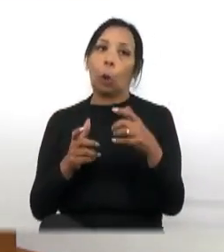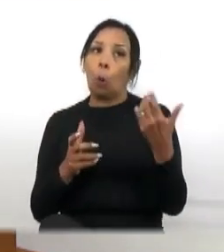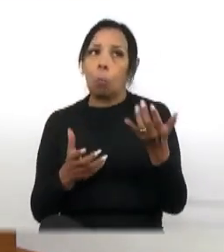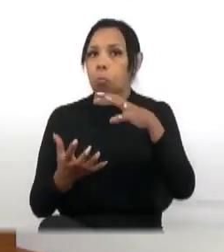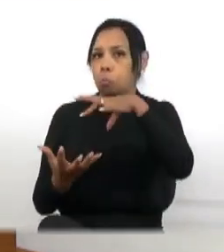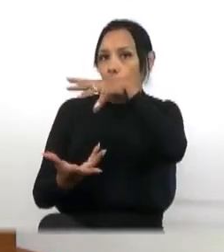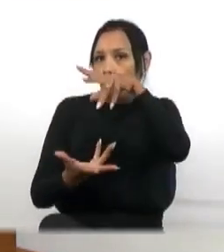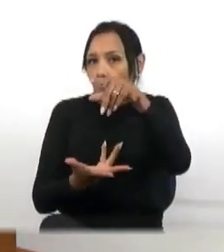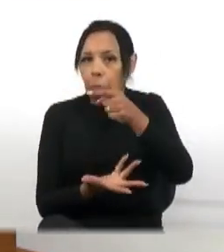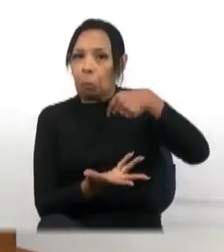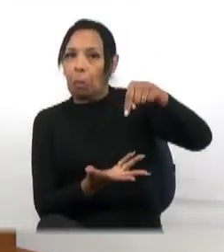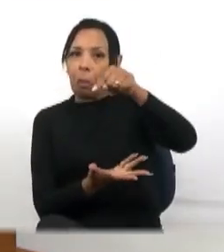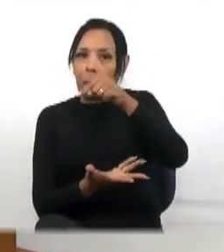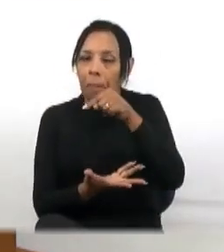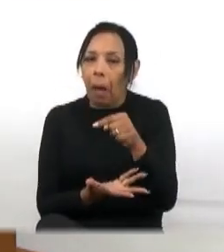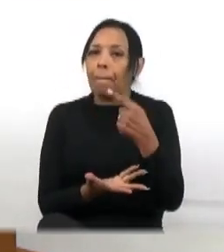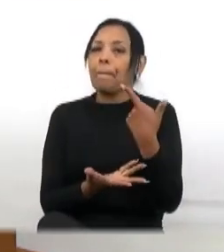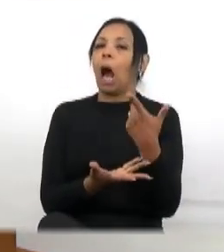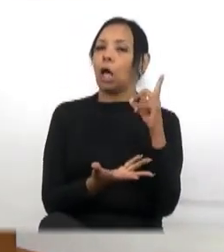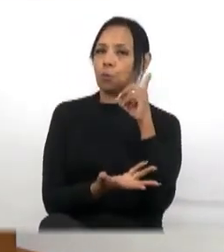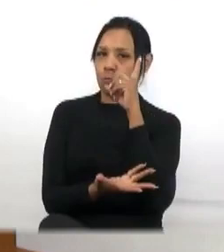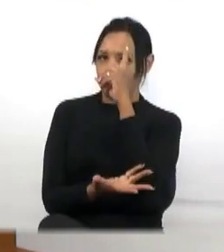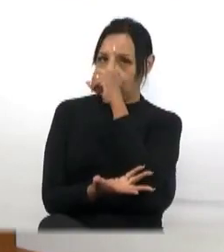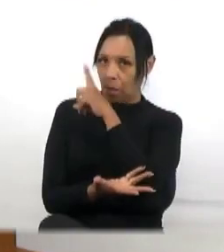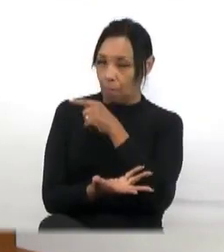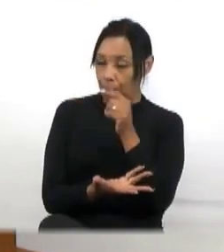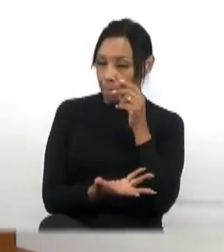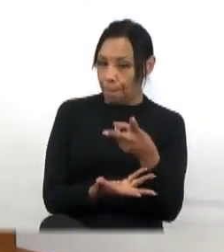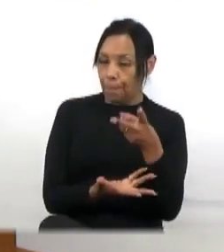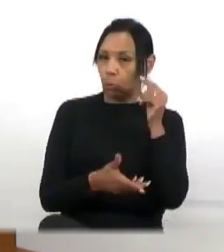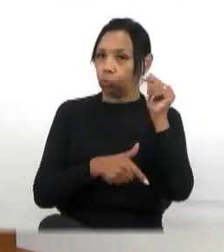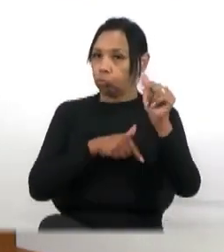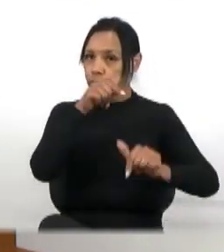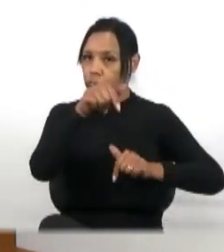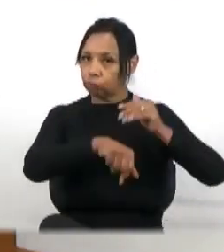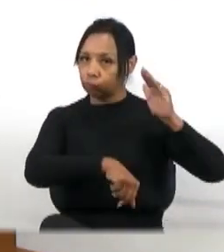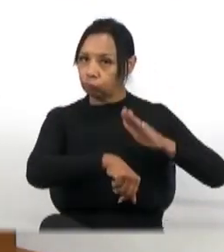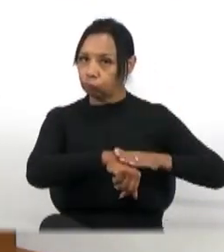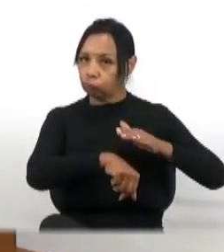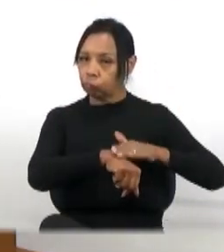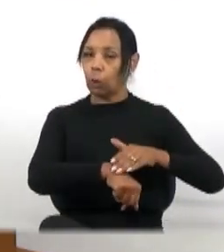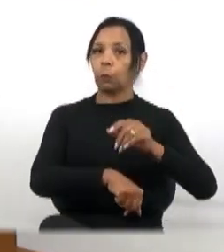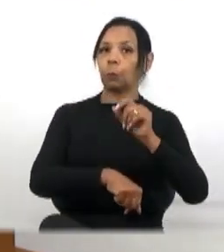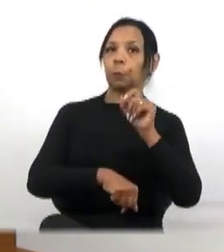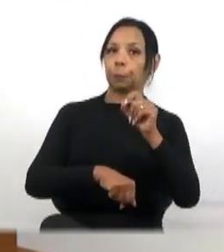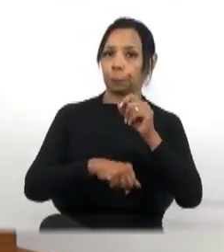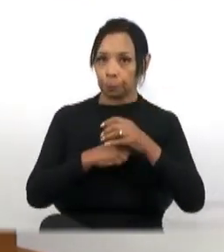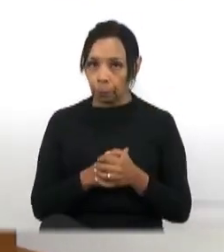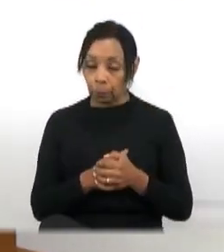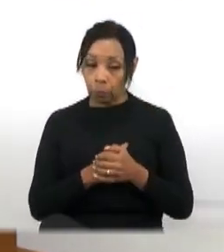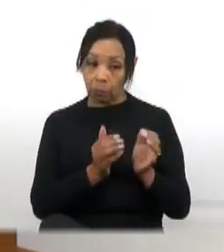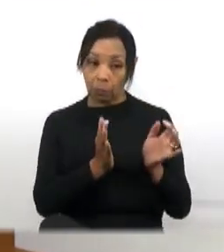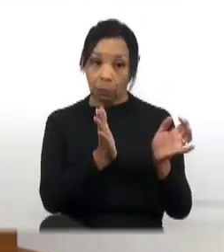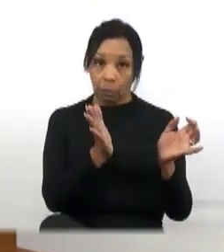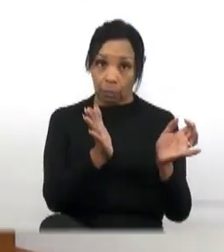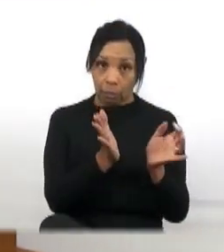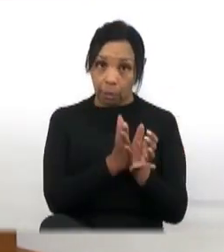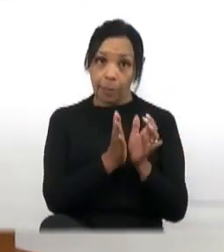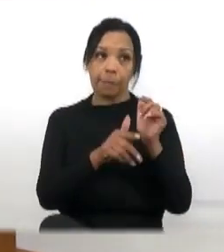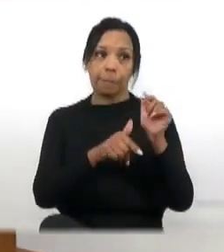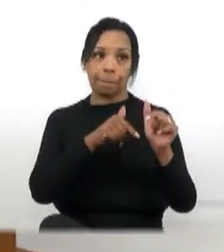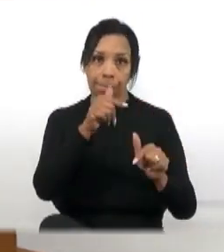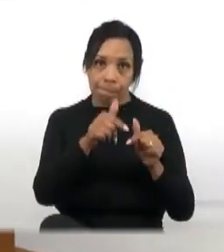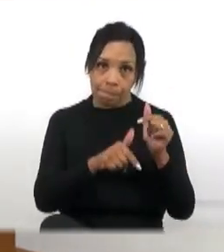Porque é difícil você trabalhar numa cidade onde a equipe que trabalha para o governo é